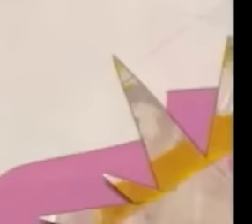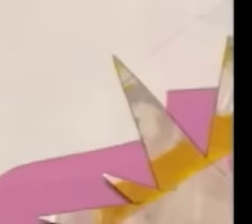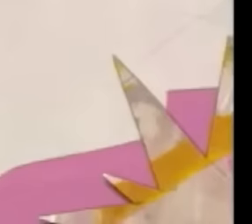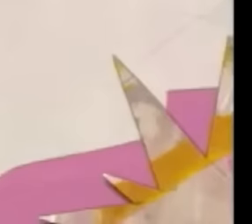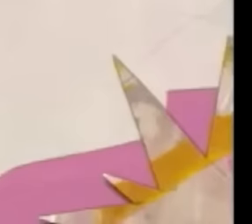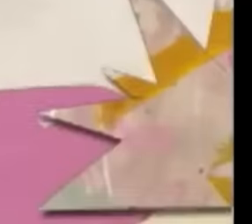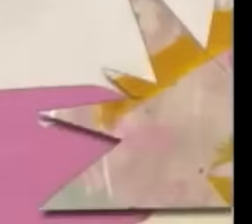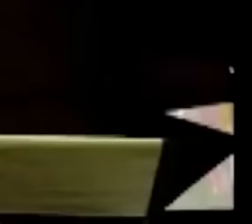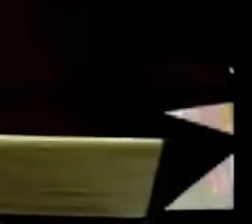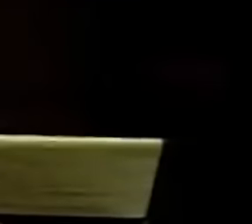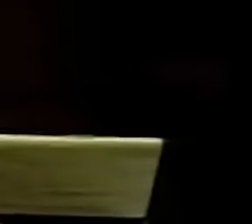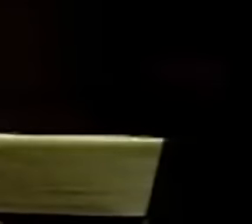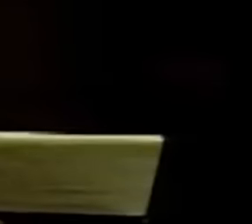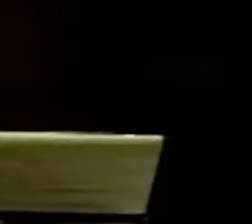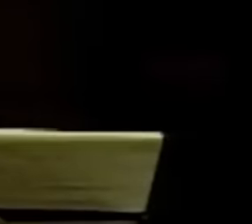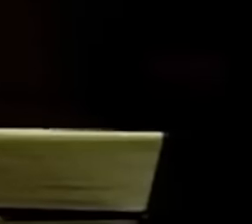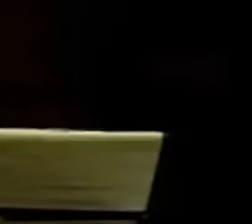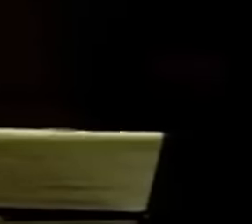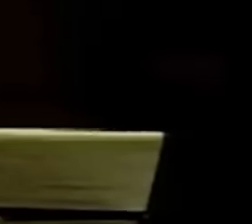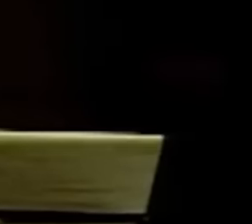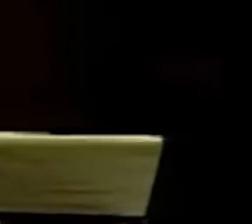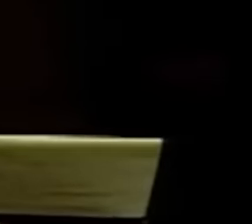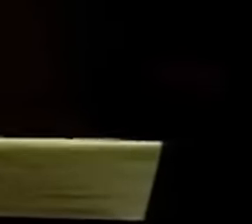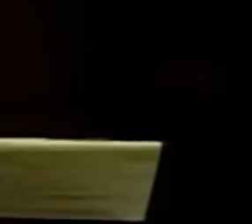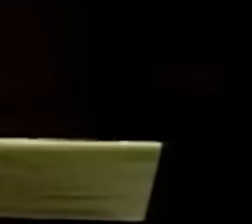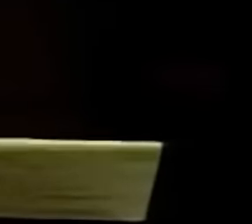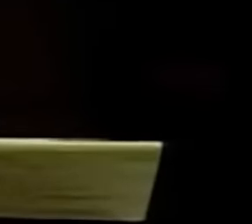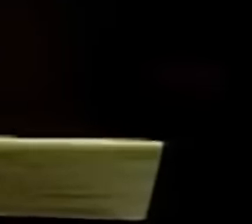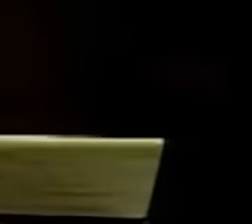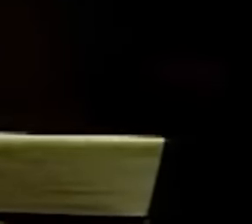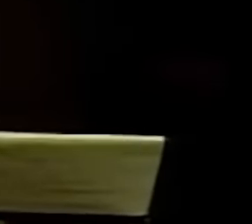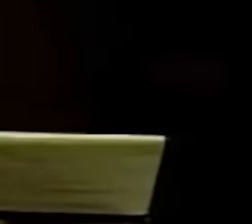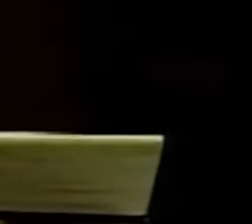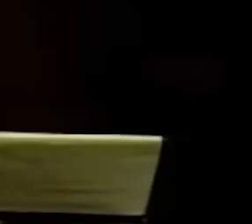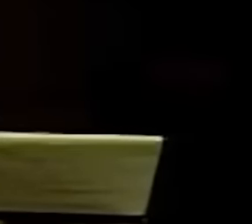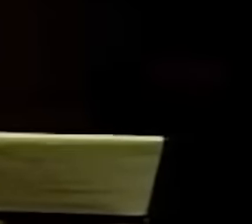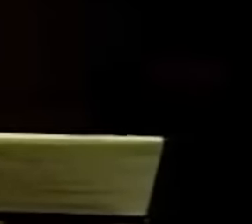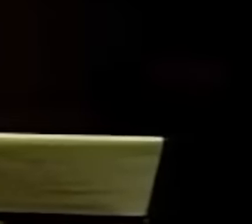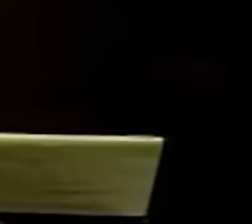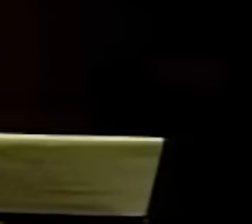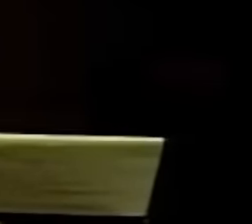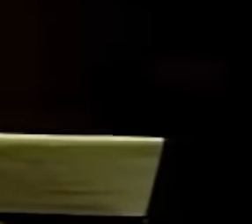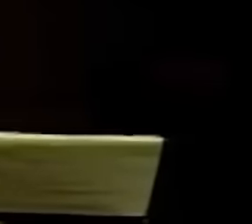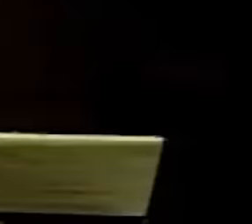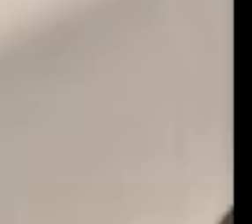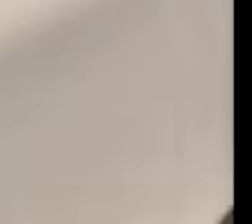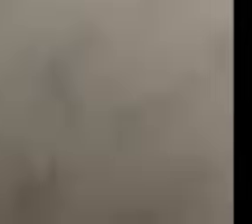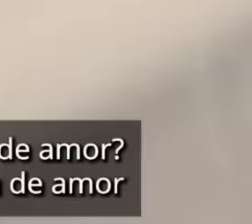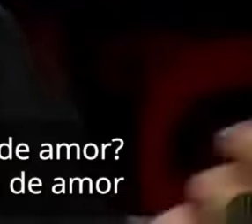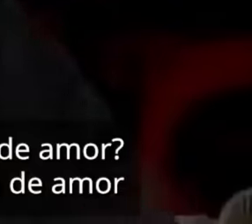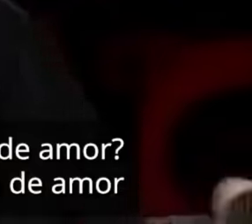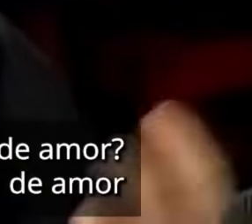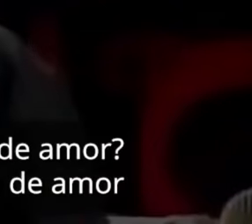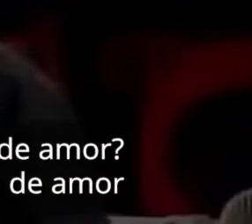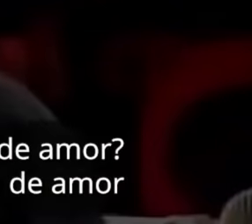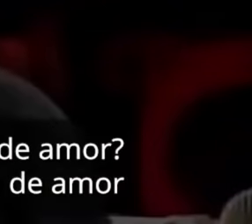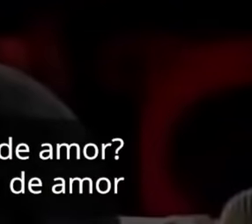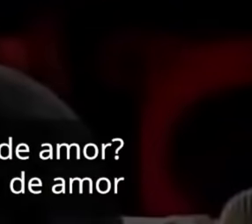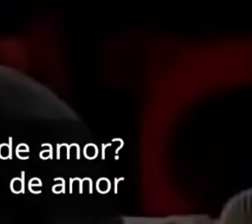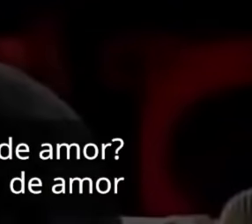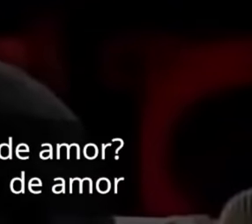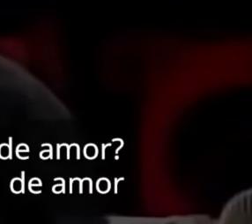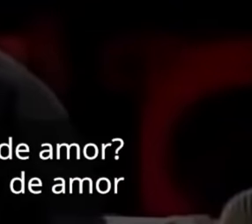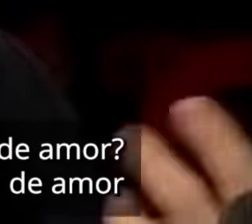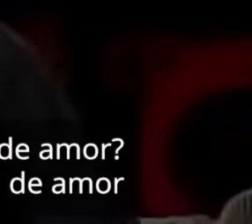dificuldade de se falar de amor talvez cantar o amor seja uma das possíveis soluções o que se chama de